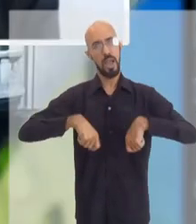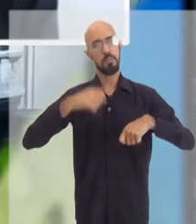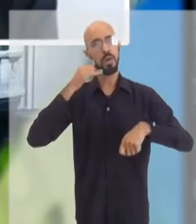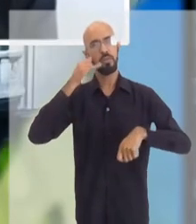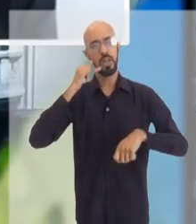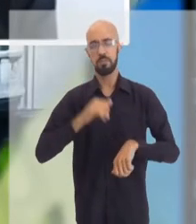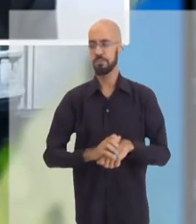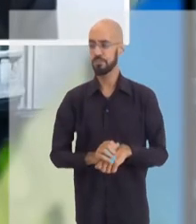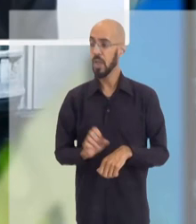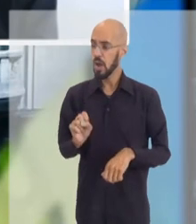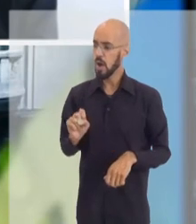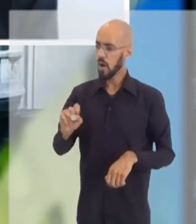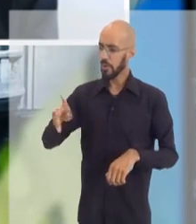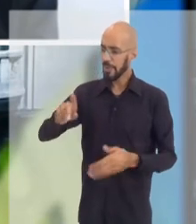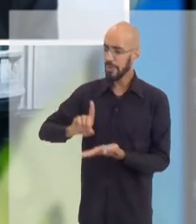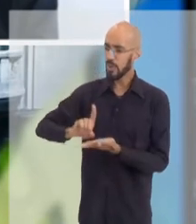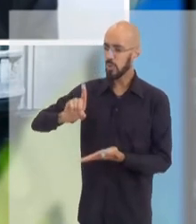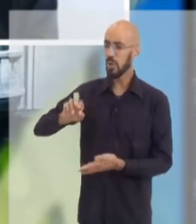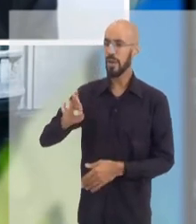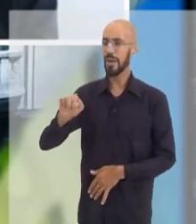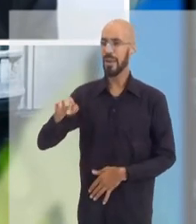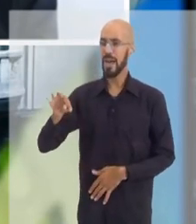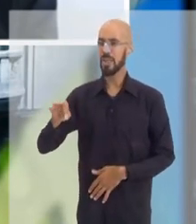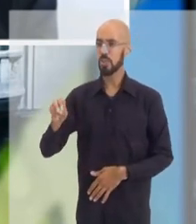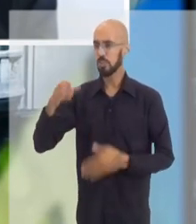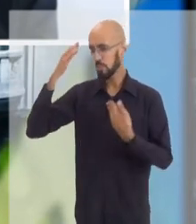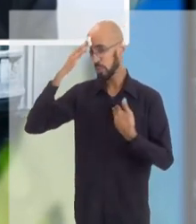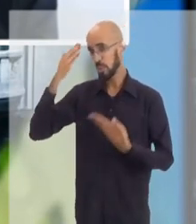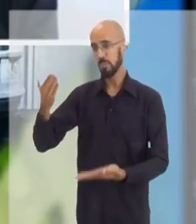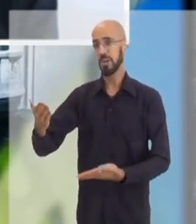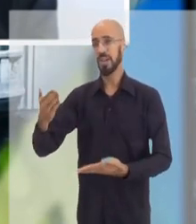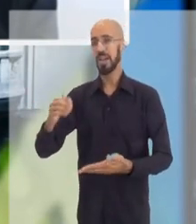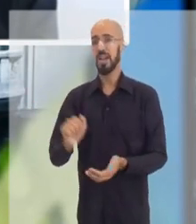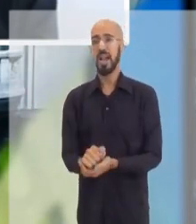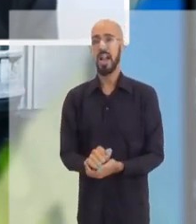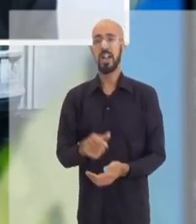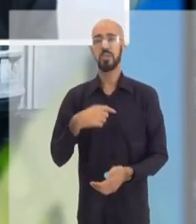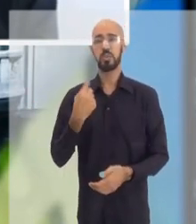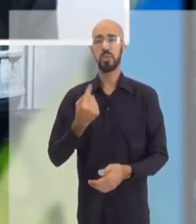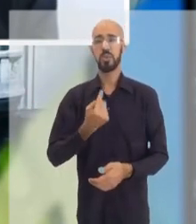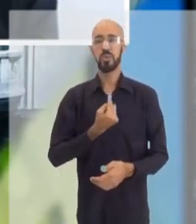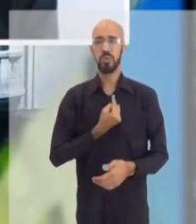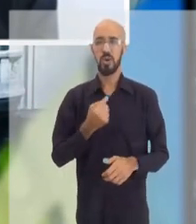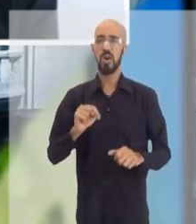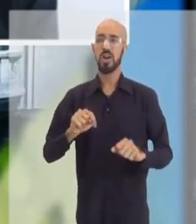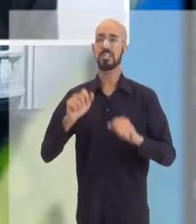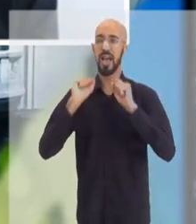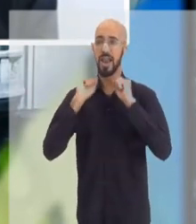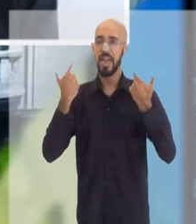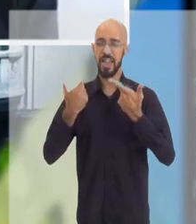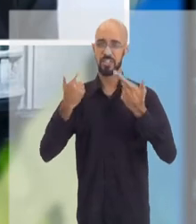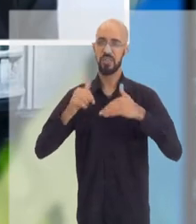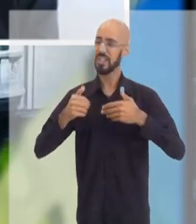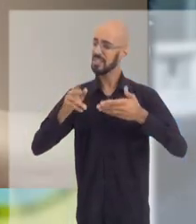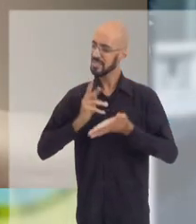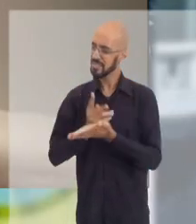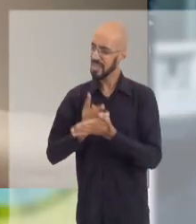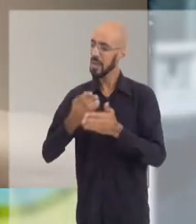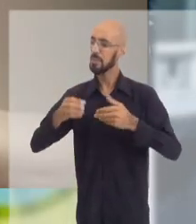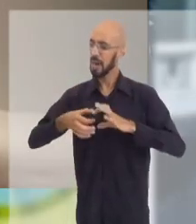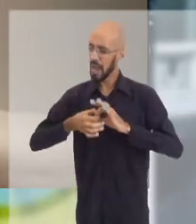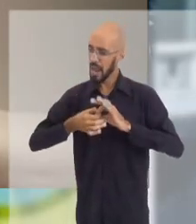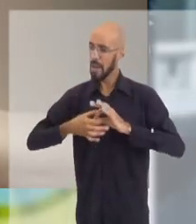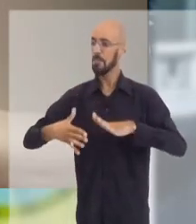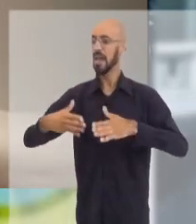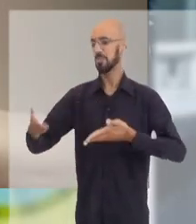doença evitável. Ok, doutor Renato, muito obrigada pela sua participação. Nossas câmeras estarão sempre abertas para o senhor.